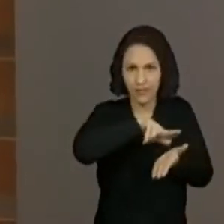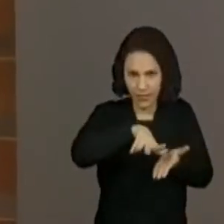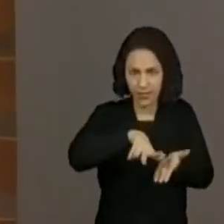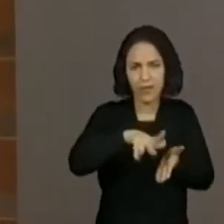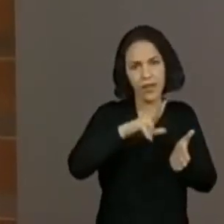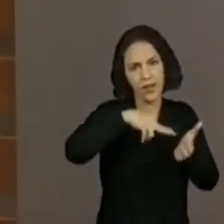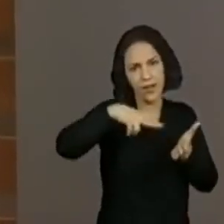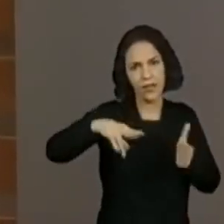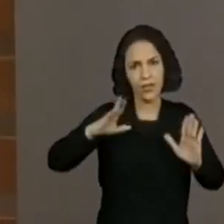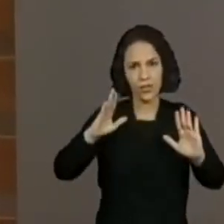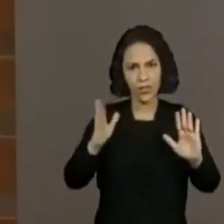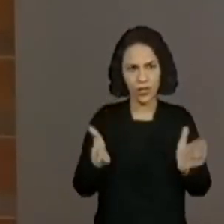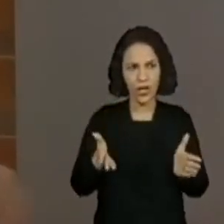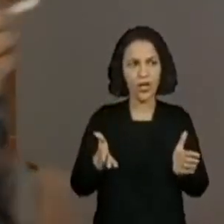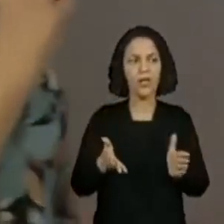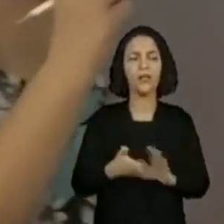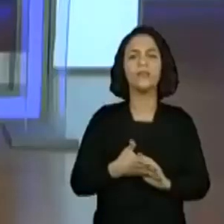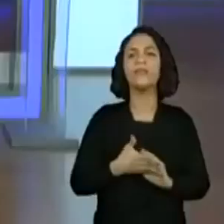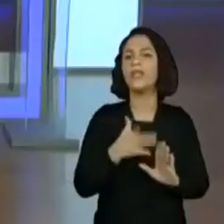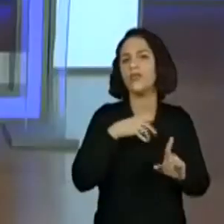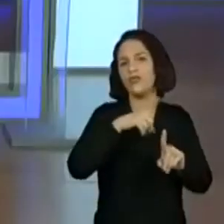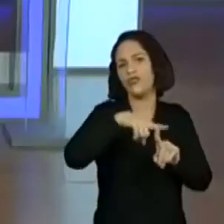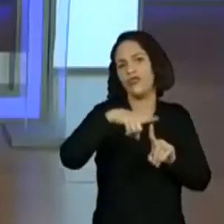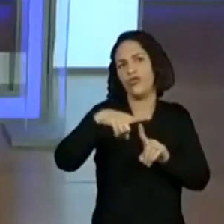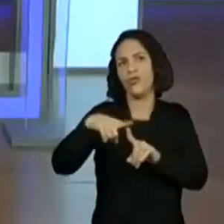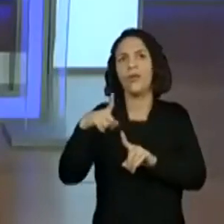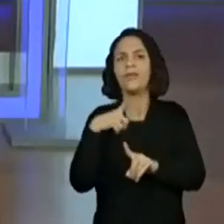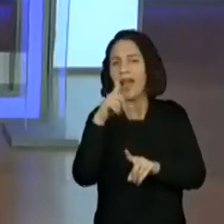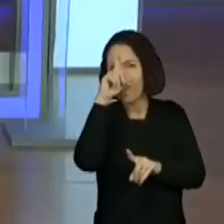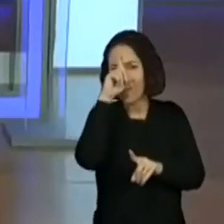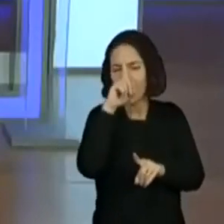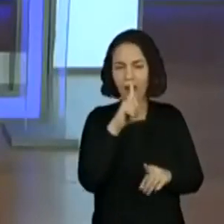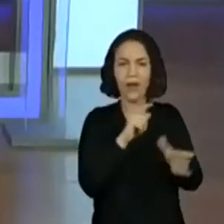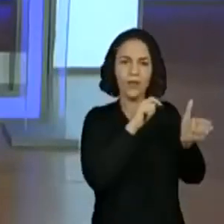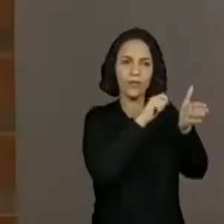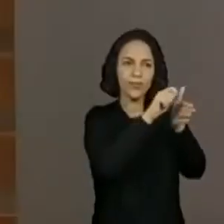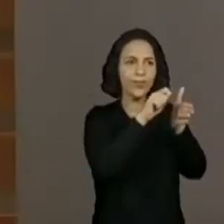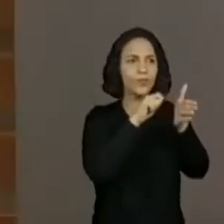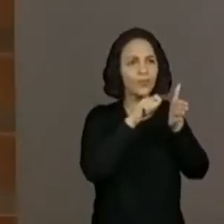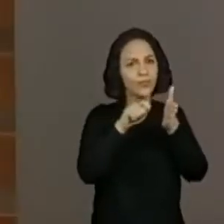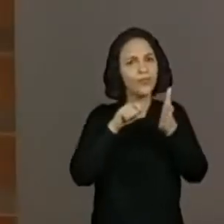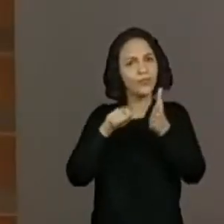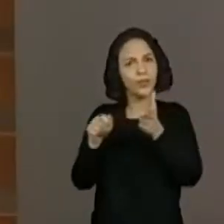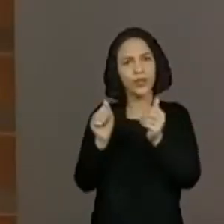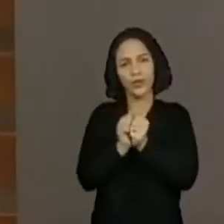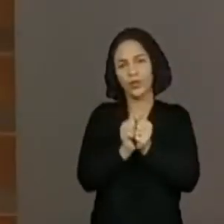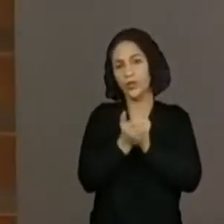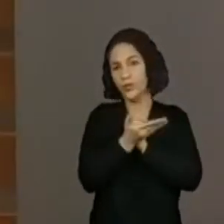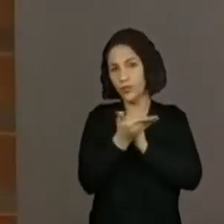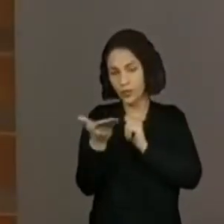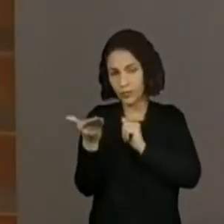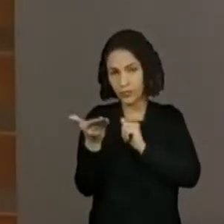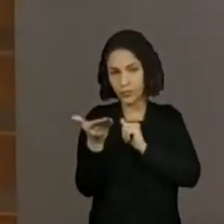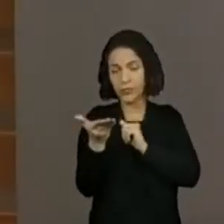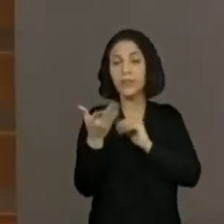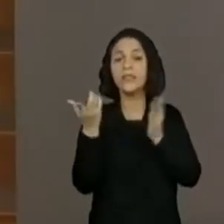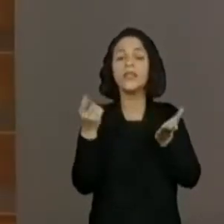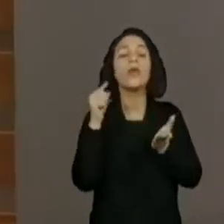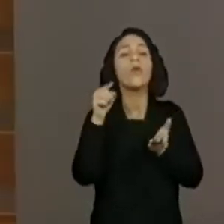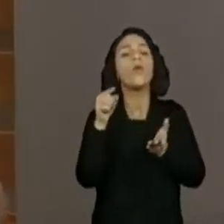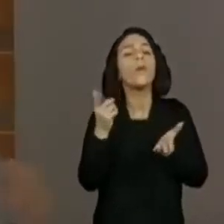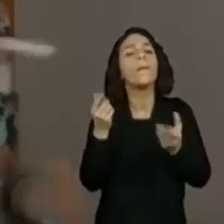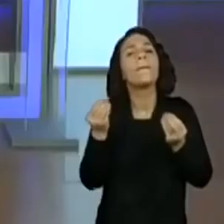ler, que está marcado com amarelo, que a gente pôde acompanhar com vocês. Onde está essa informação?